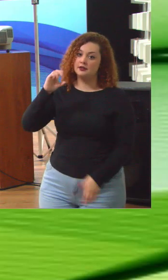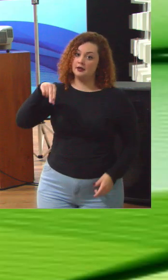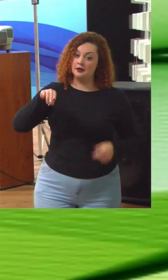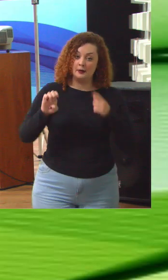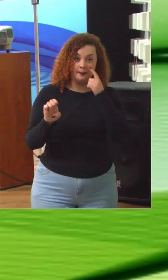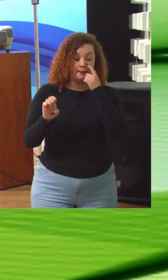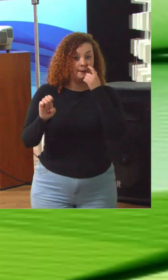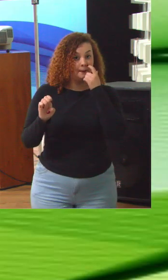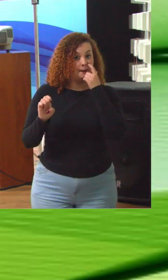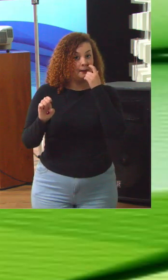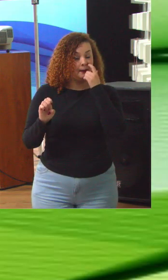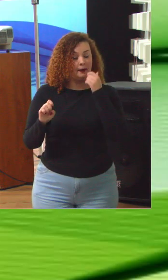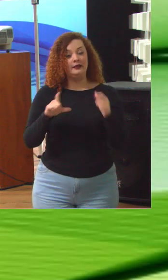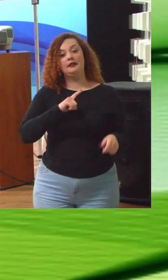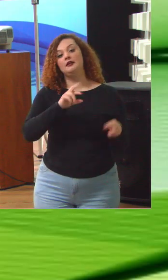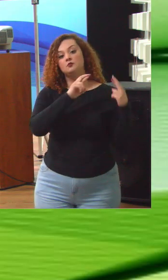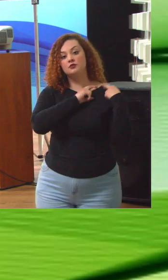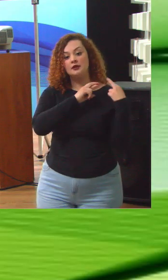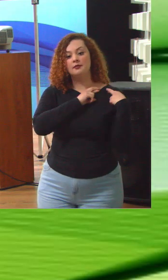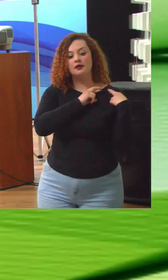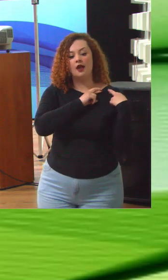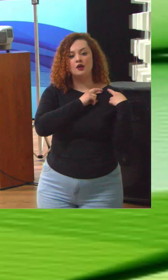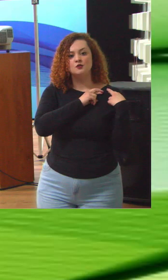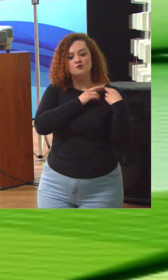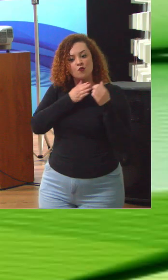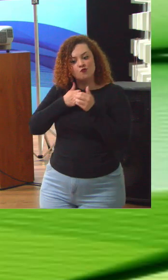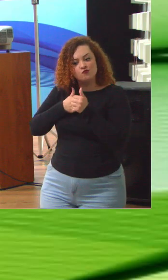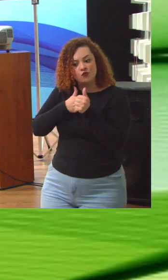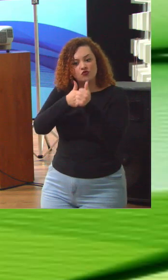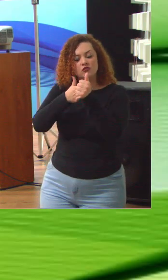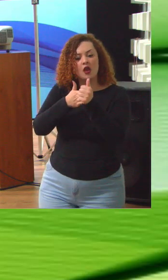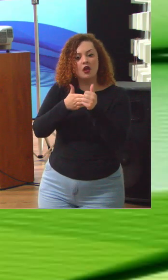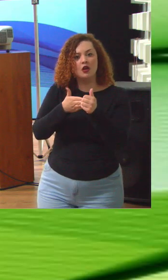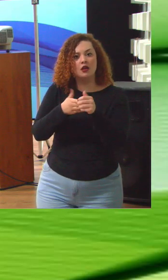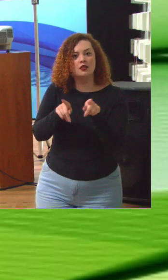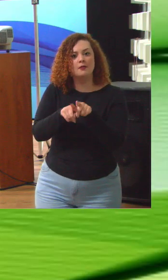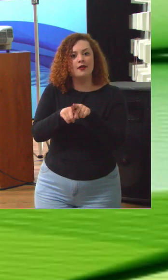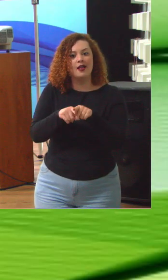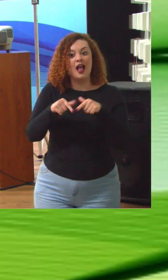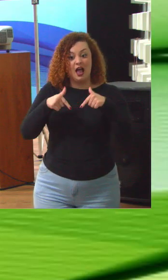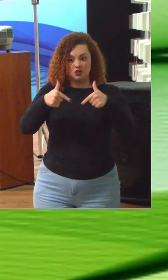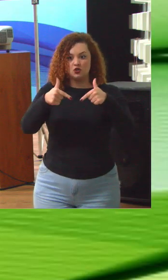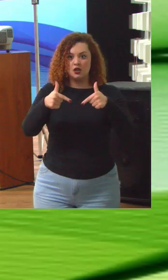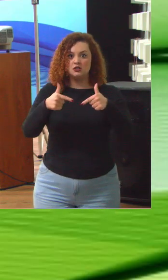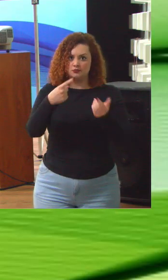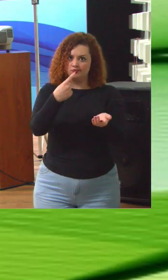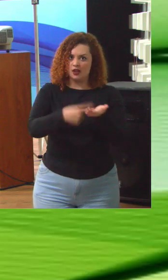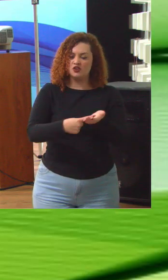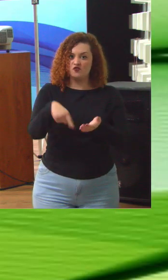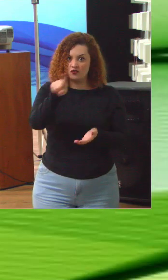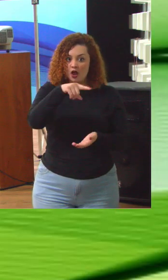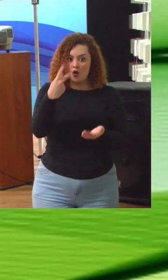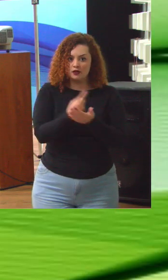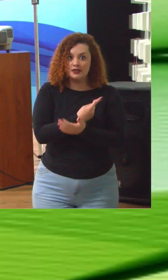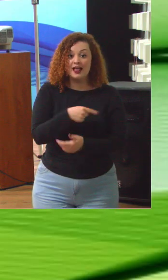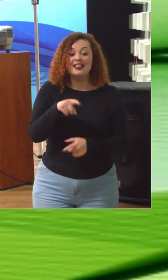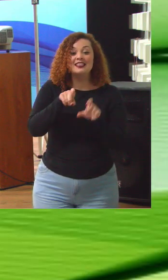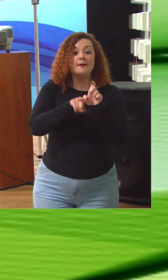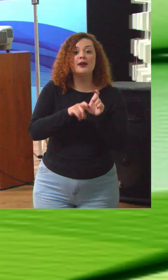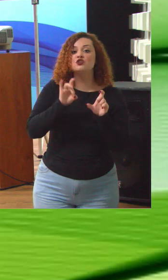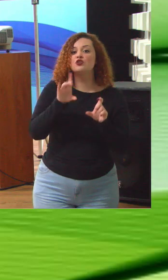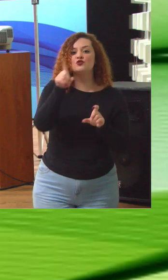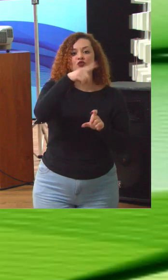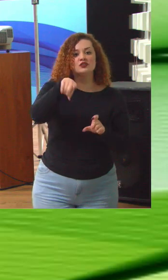vocês são responsáveis por dar diretrizes e garantir que as ações aconteçam. Depende de vocês, do que vocês fizerem,